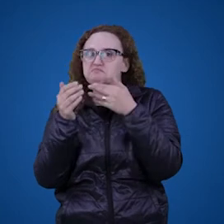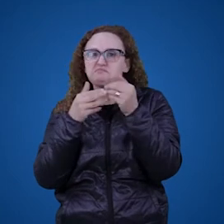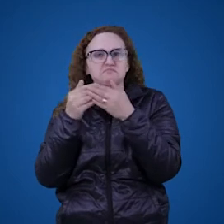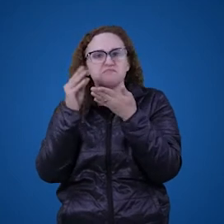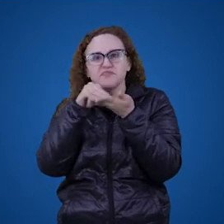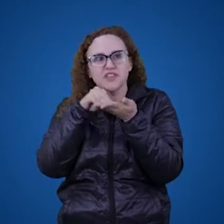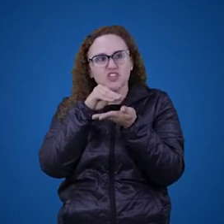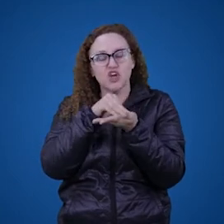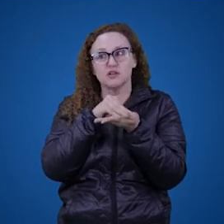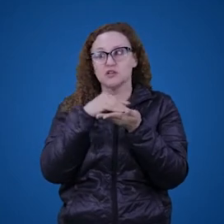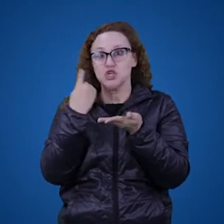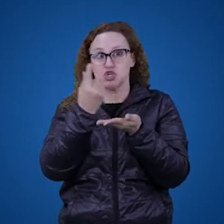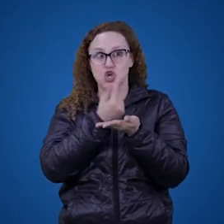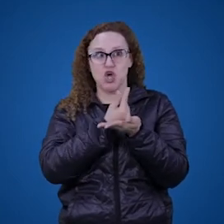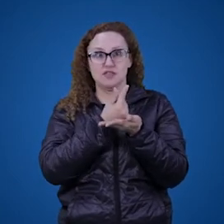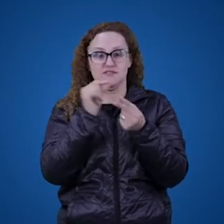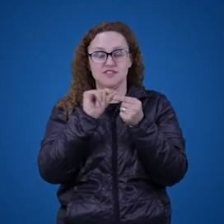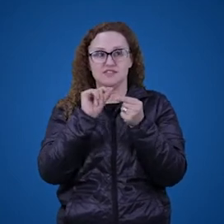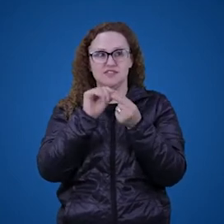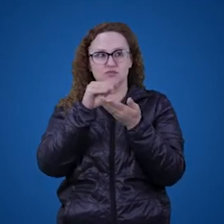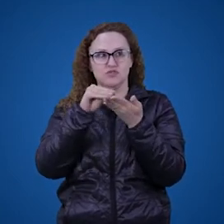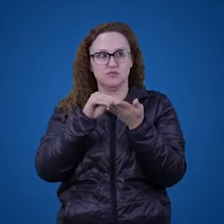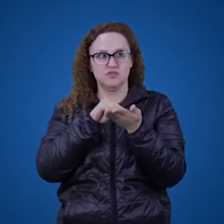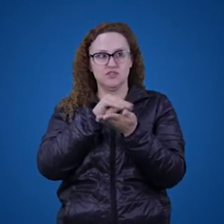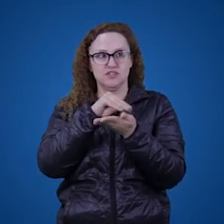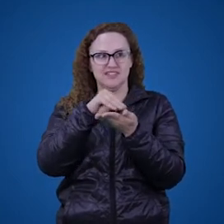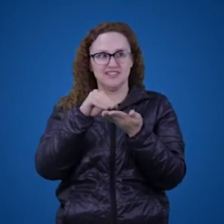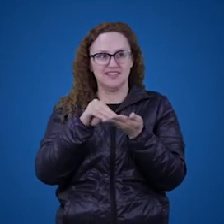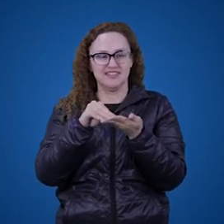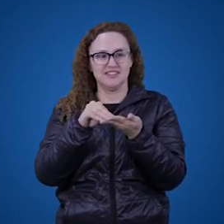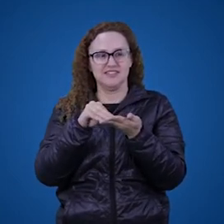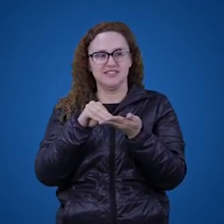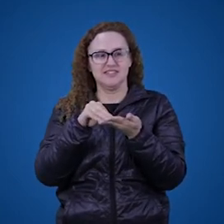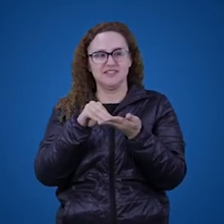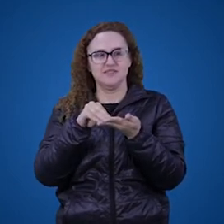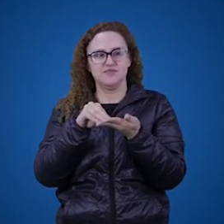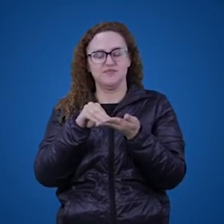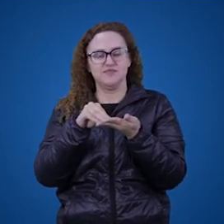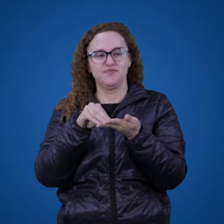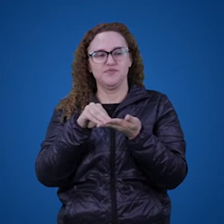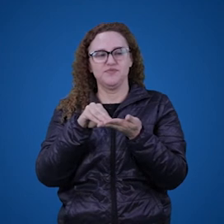Então, quando a gente joga xadrez, ou qualquer jogo, é claro, a gente